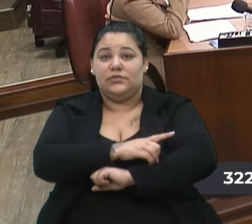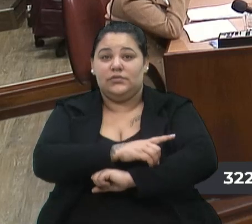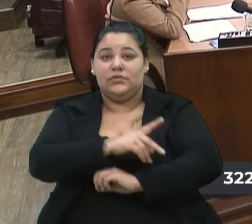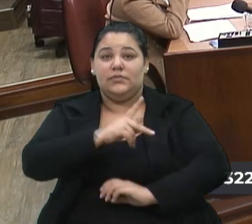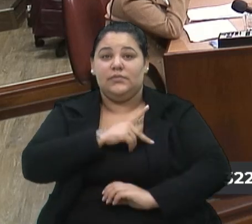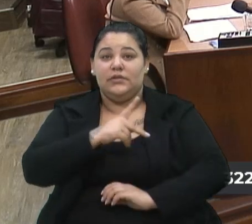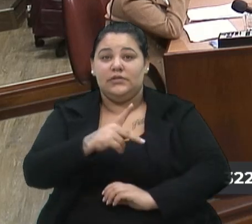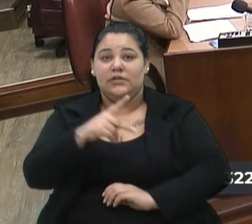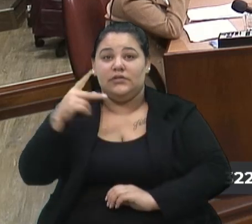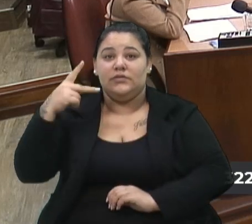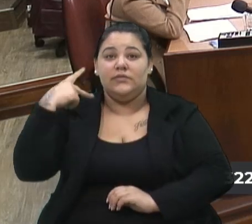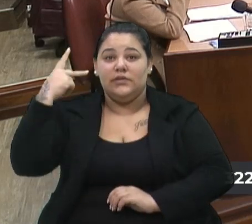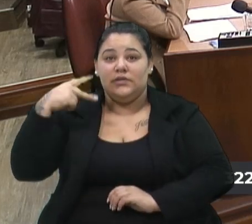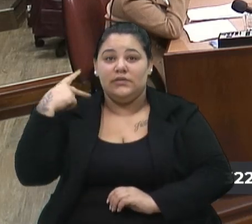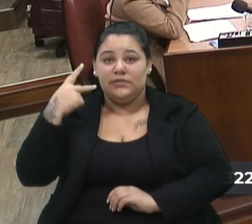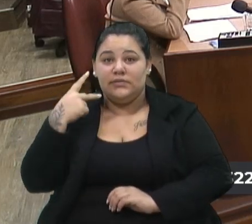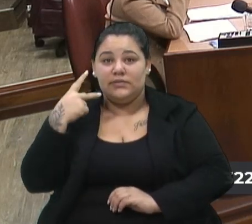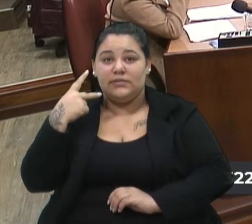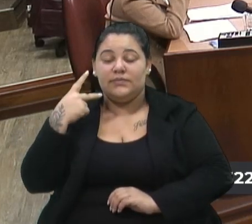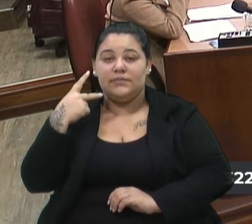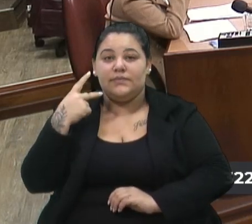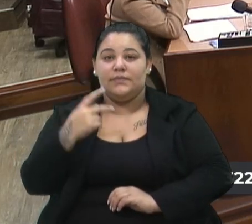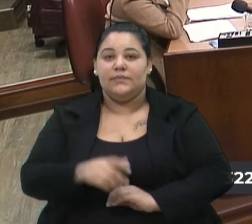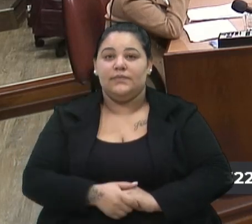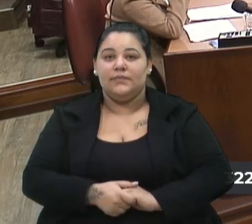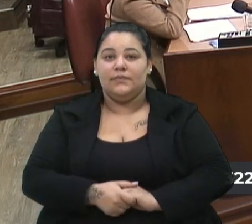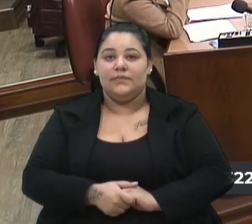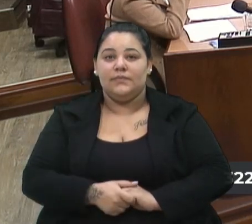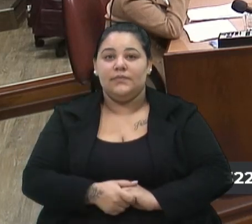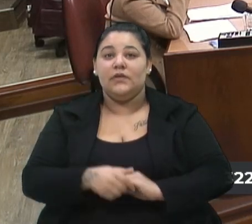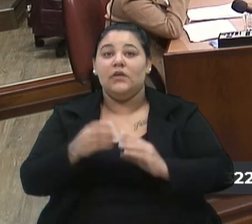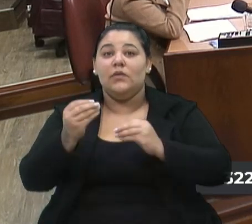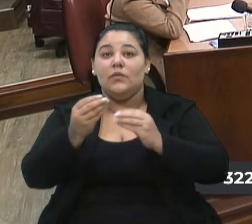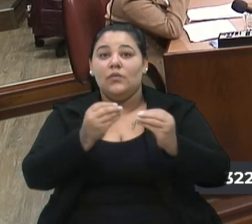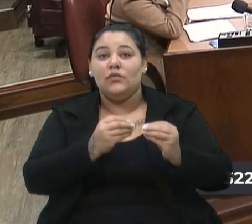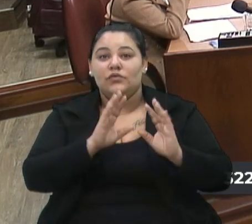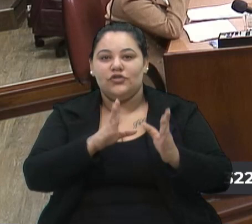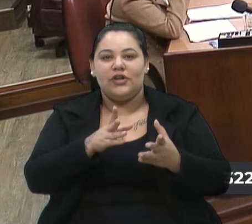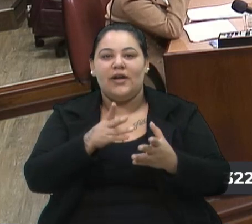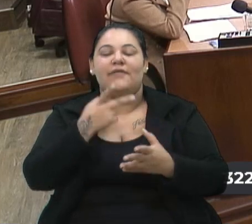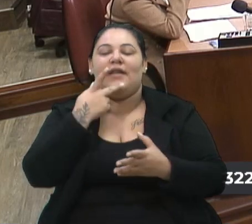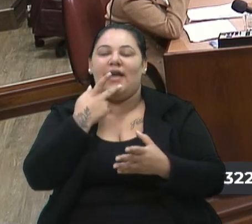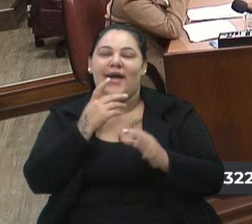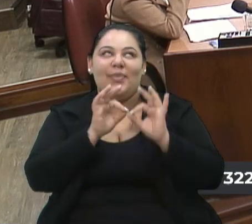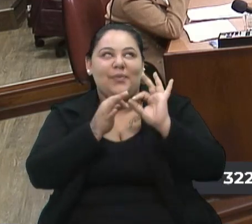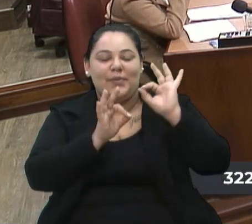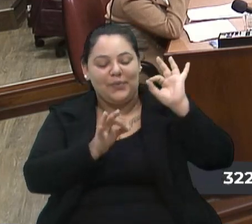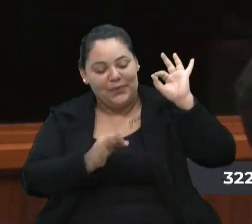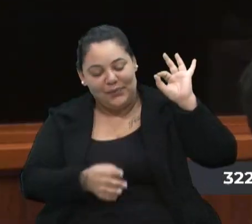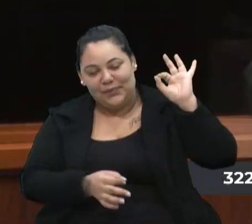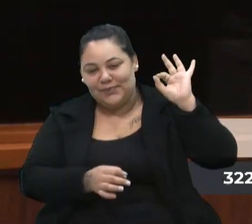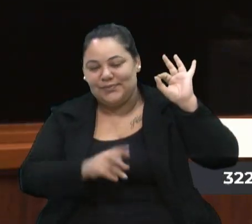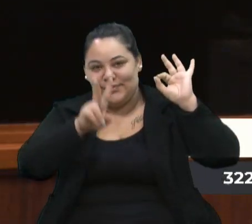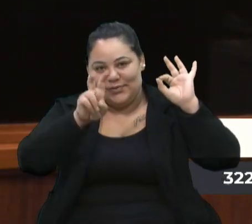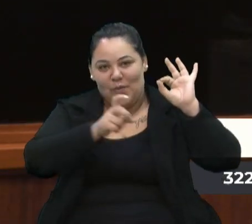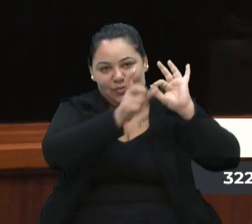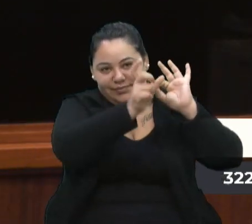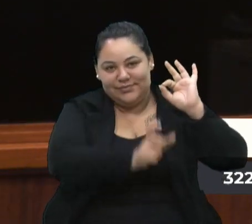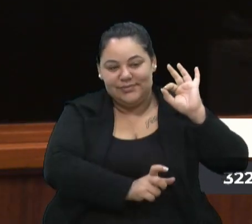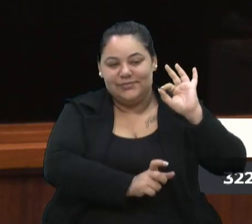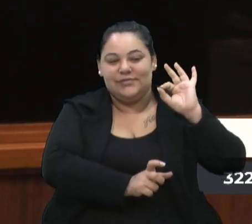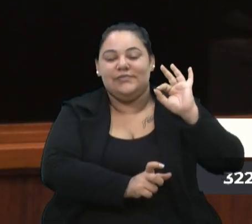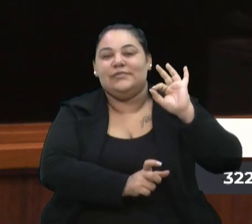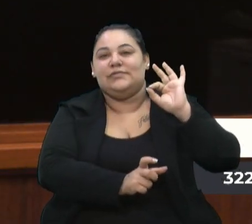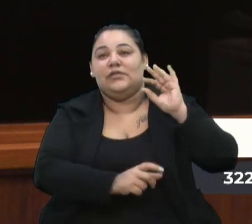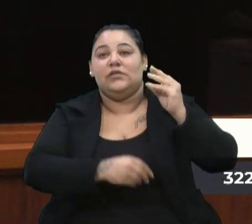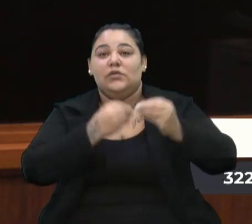Vereadores, vereadoras, muito já foi dito aqui do Ladir, também acho que como